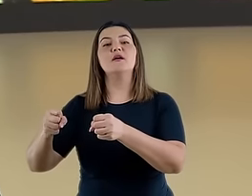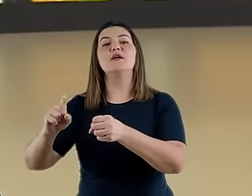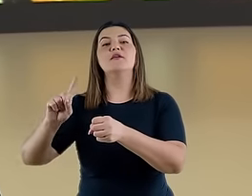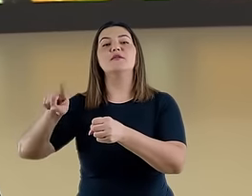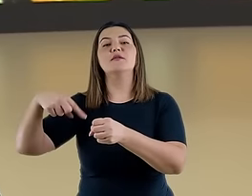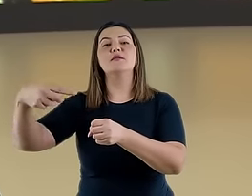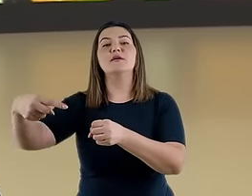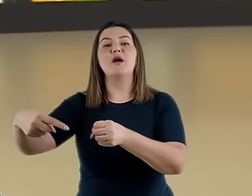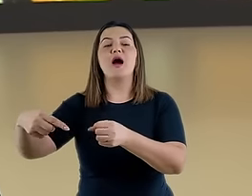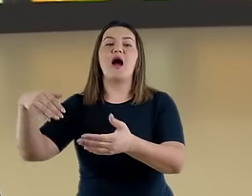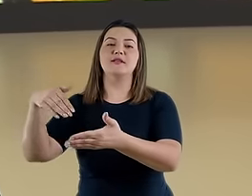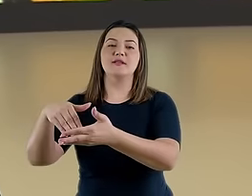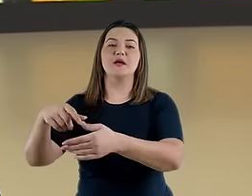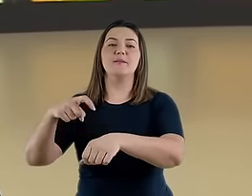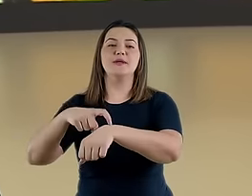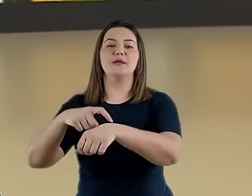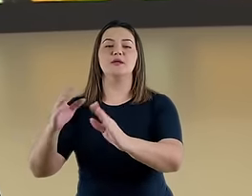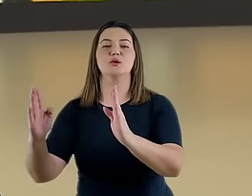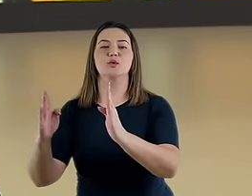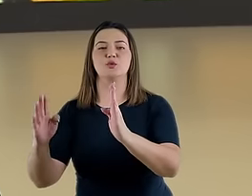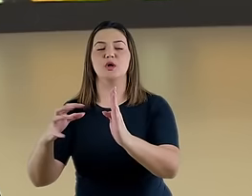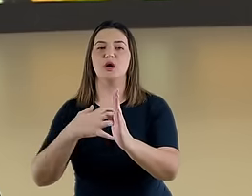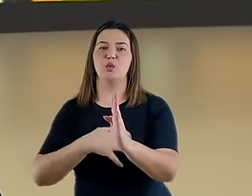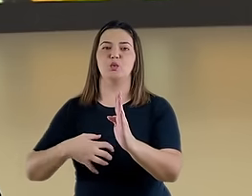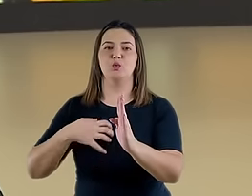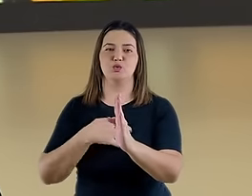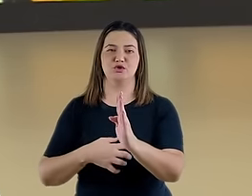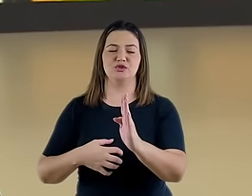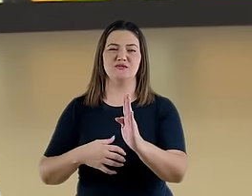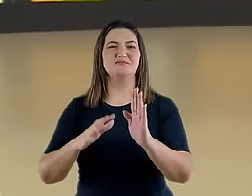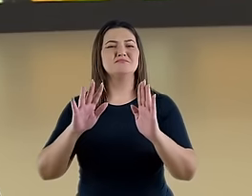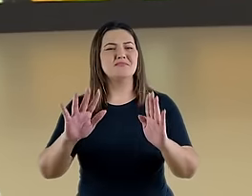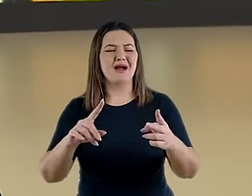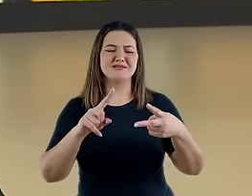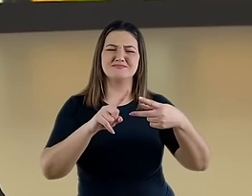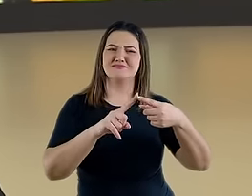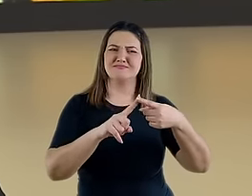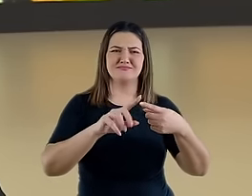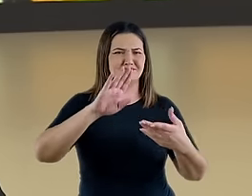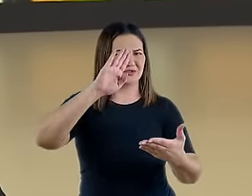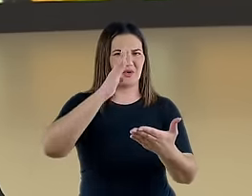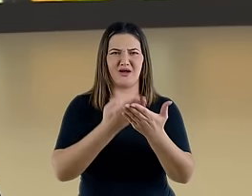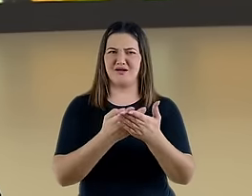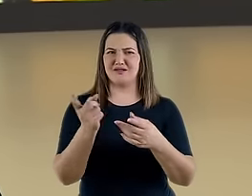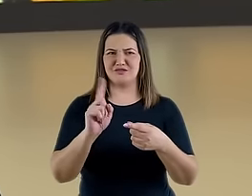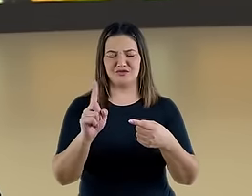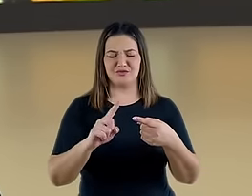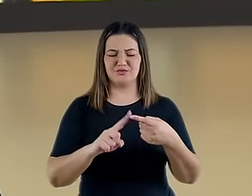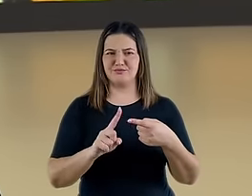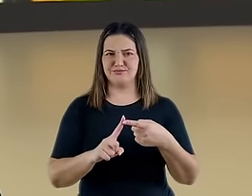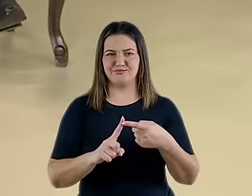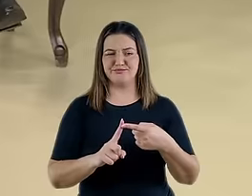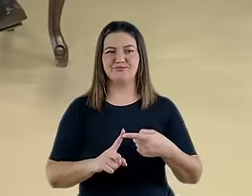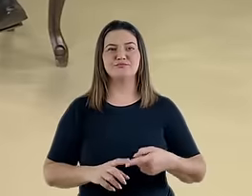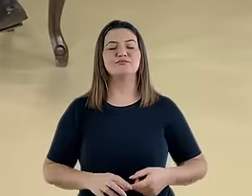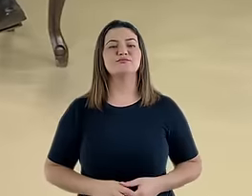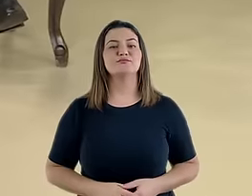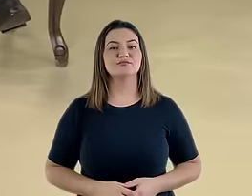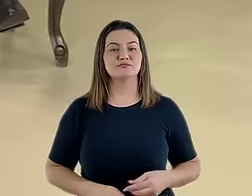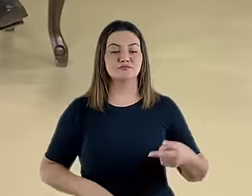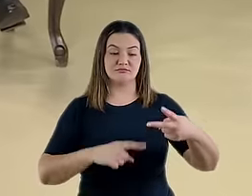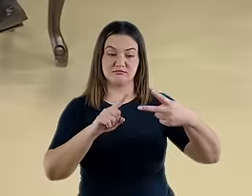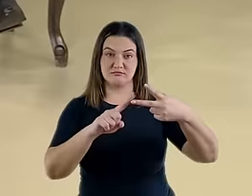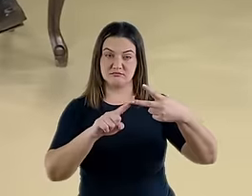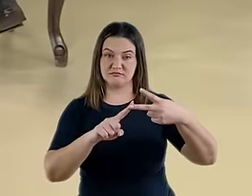tempo de angústia de Daniel capítulo 12, versículo 1. Mas como eu falei, essa ideia não me convence muito. Existe uma